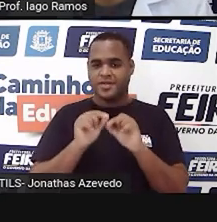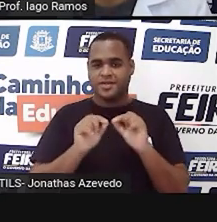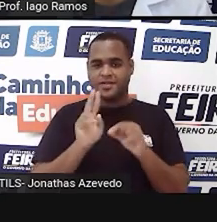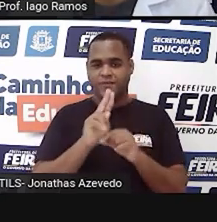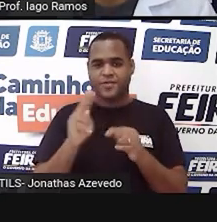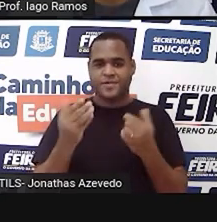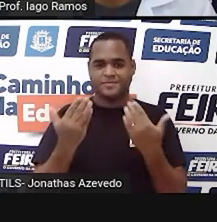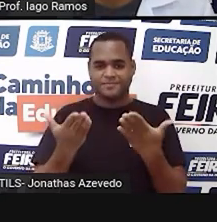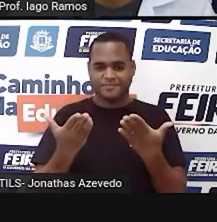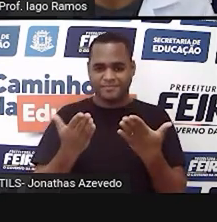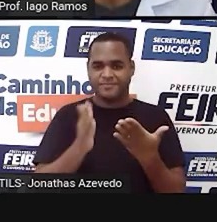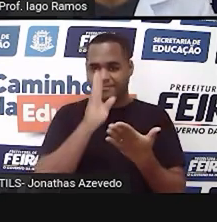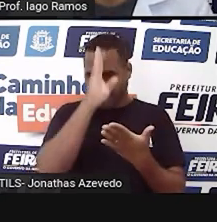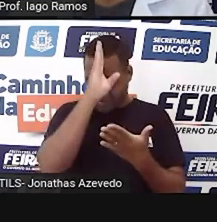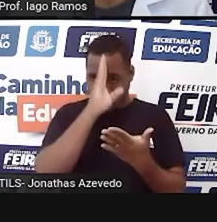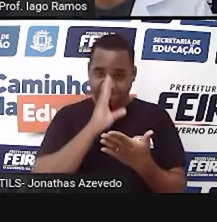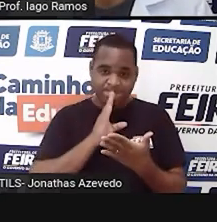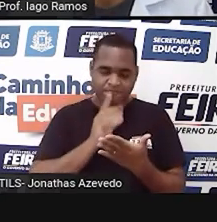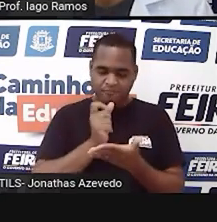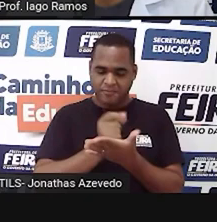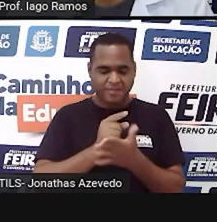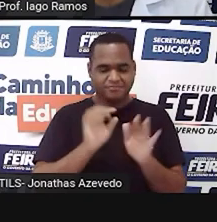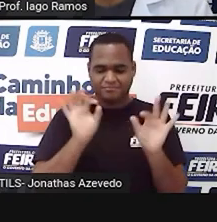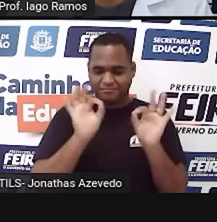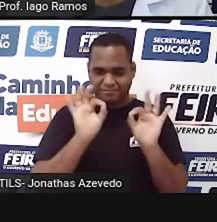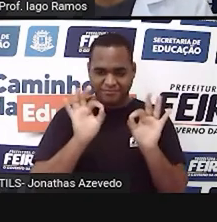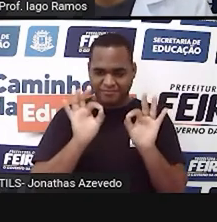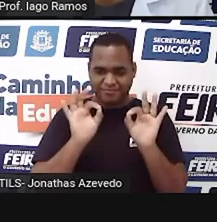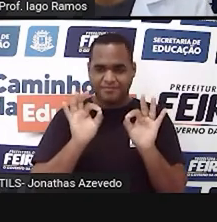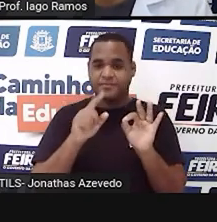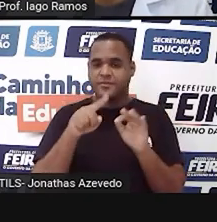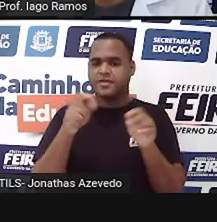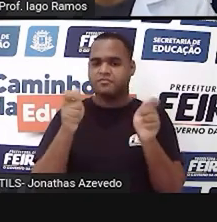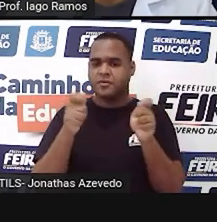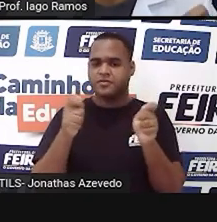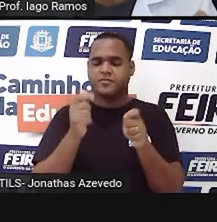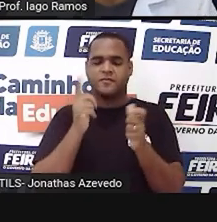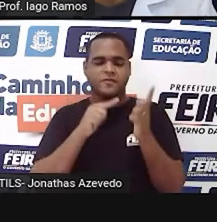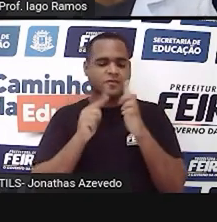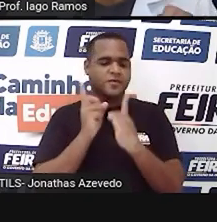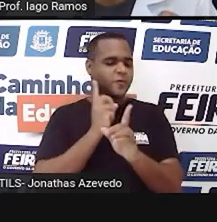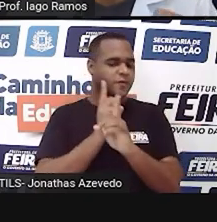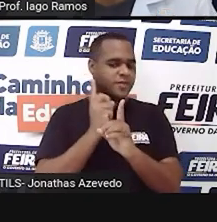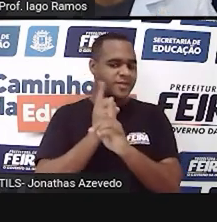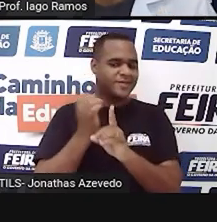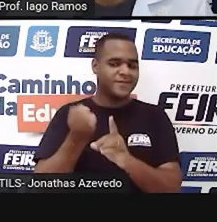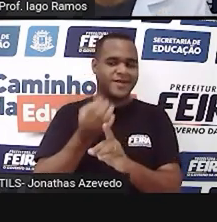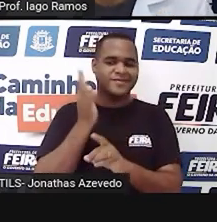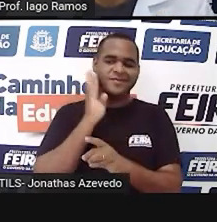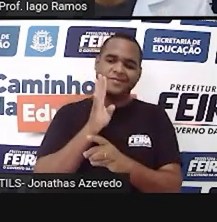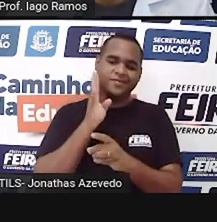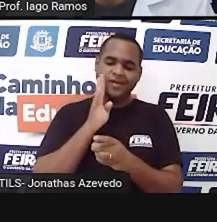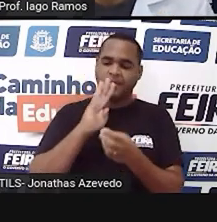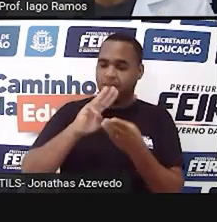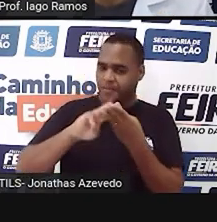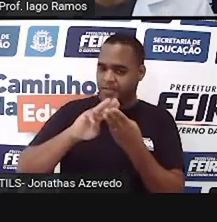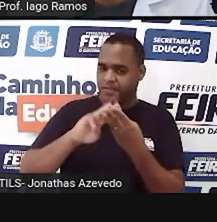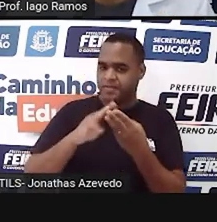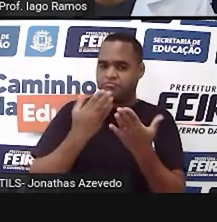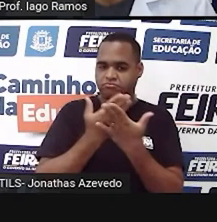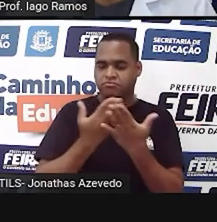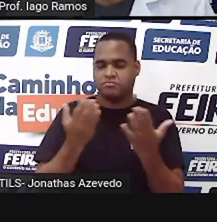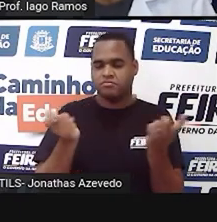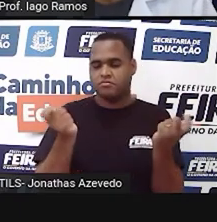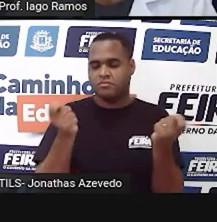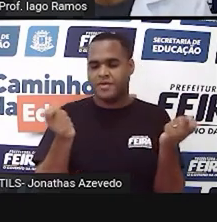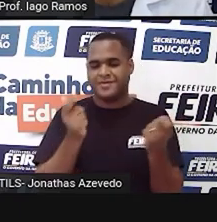que é um portal gratuito, certo? Onde você pode encontrar muita coisa bacana de matemática para poder